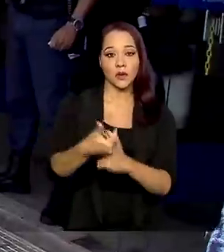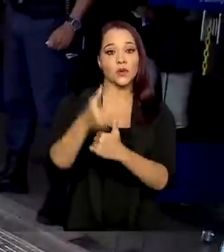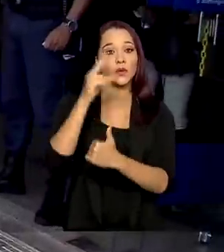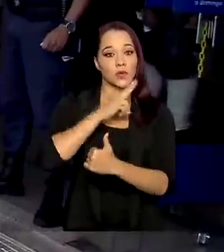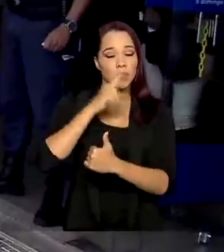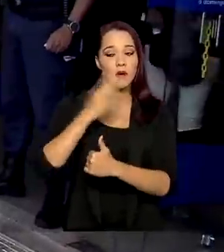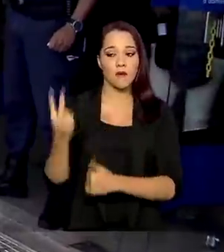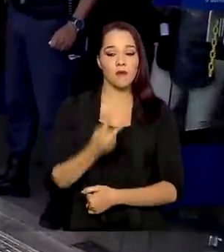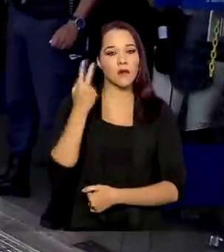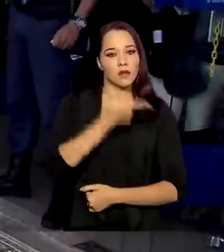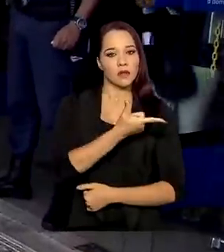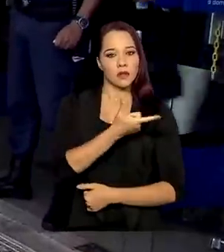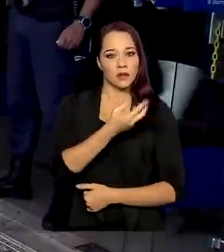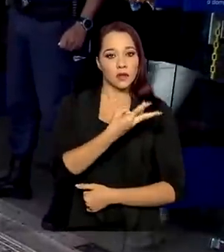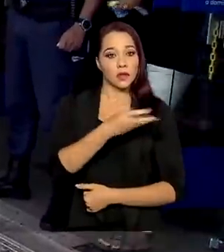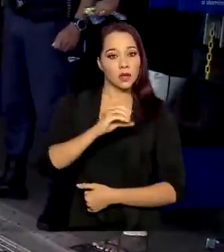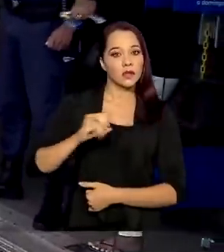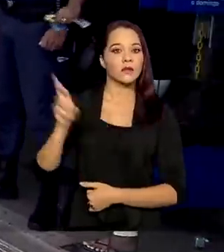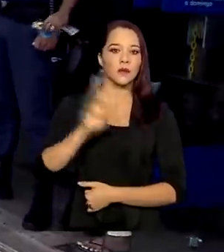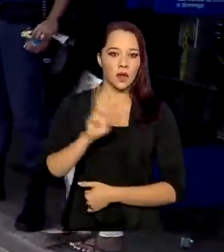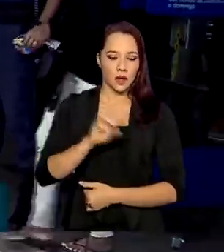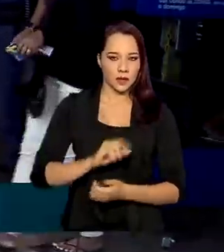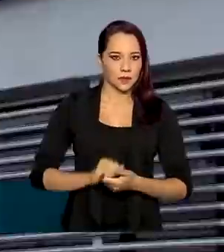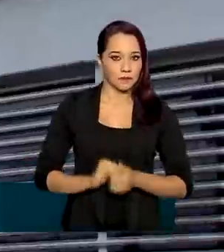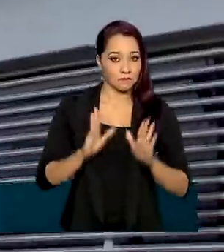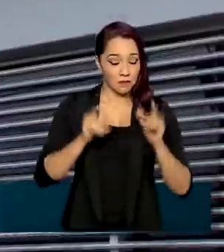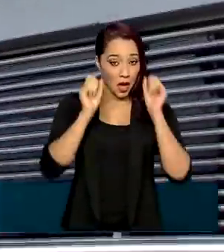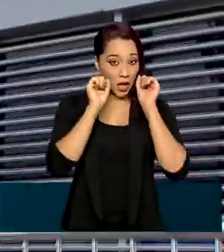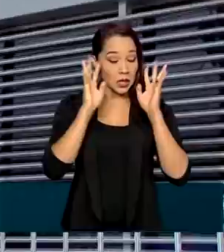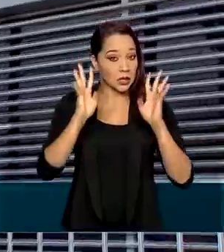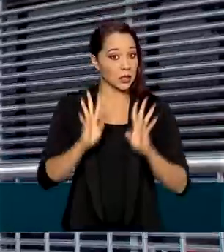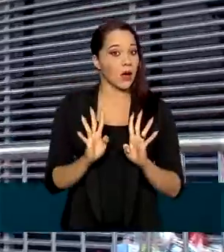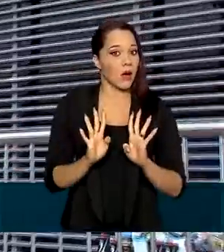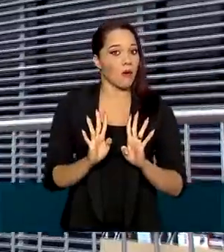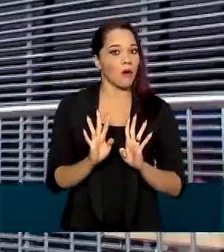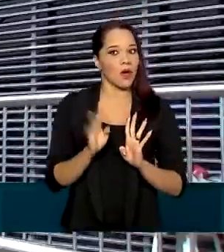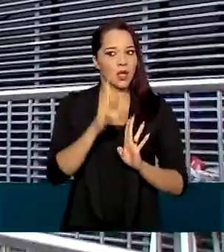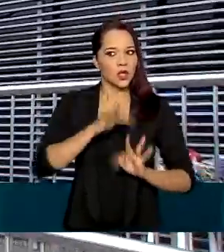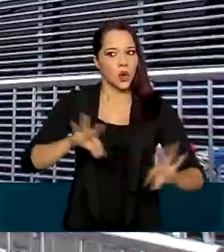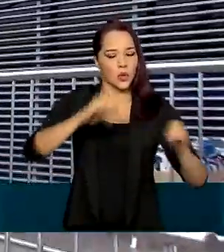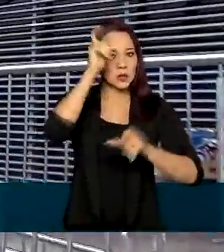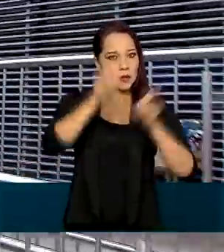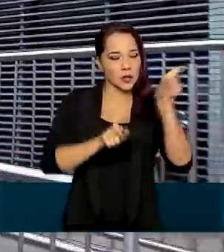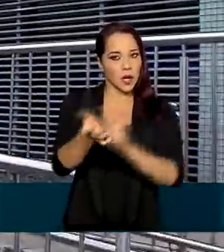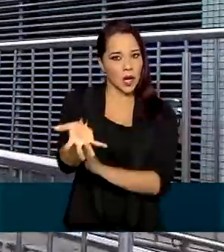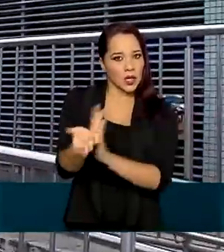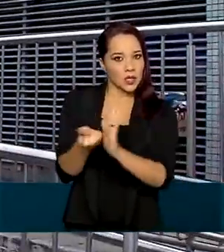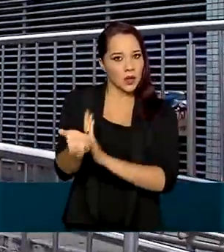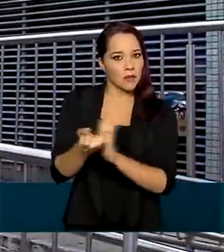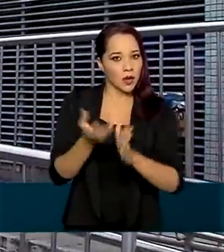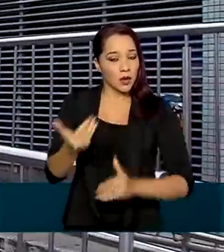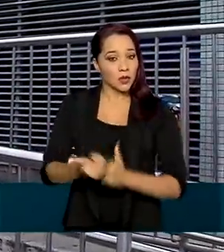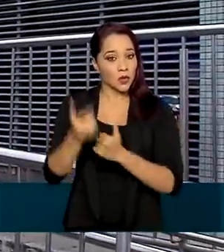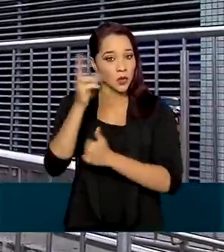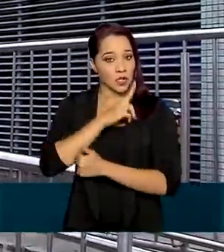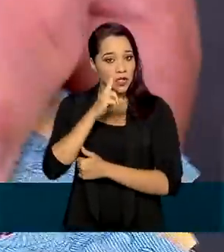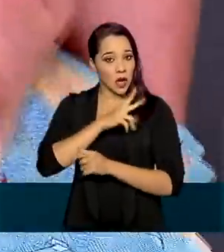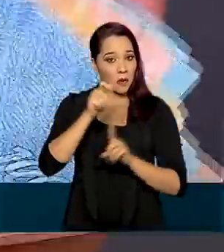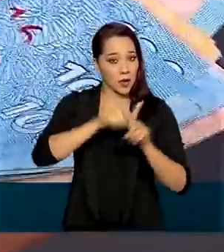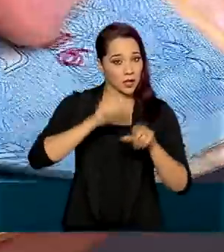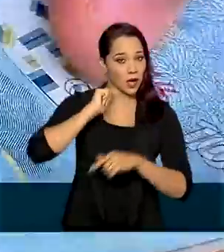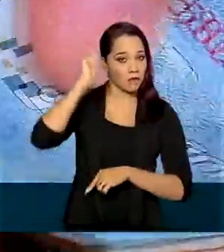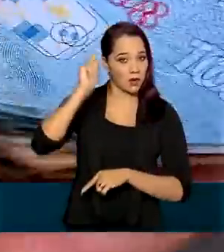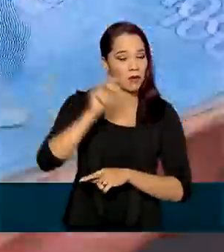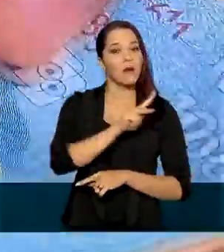no valor de R$ 300. Mas atenção, nem todos os brasileiros que receberam o auxílio emergencial em abril